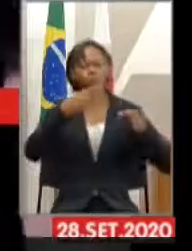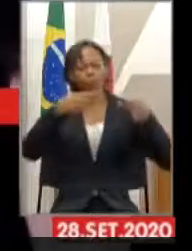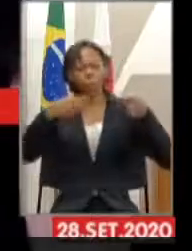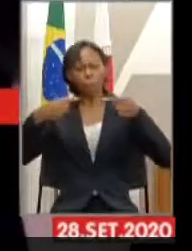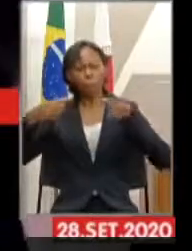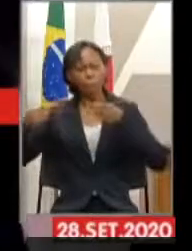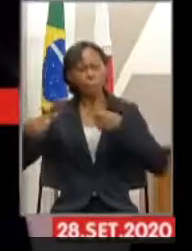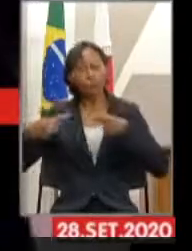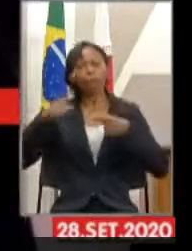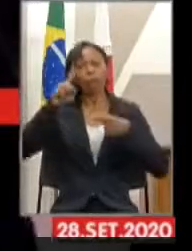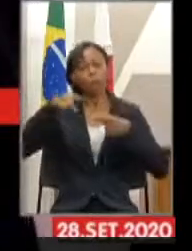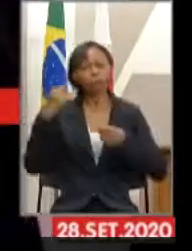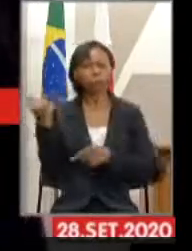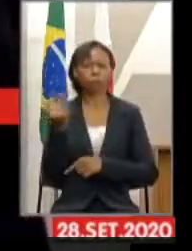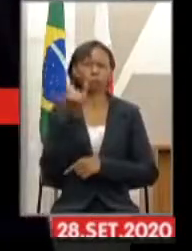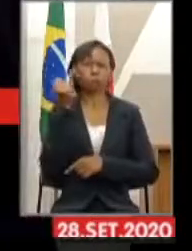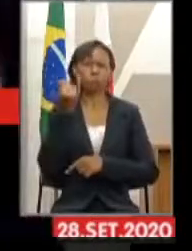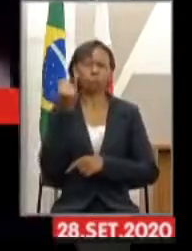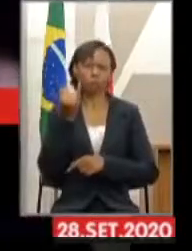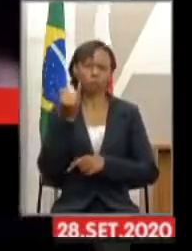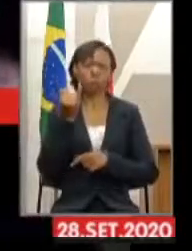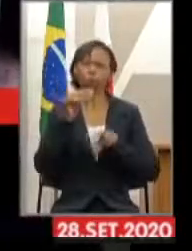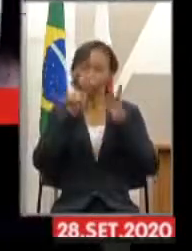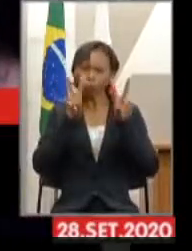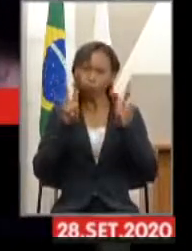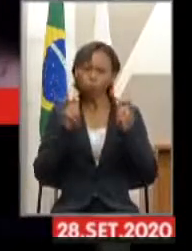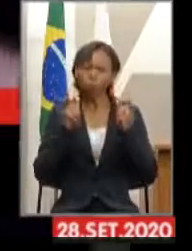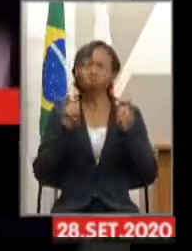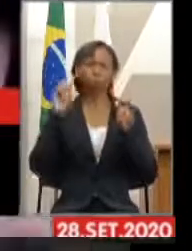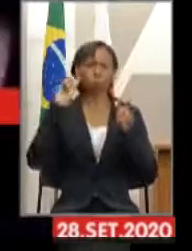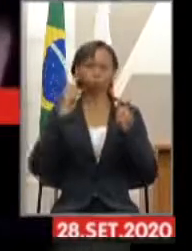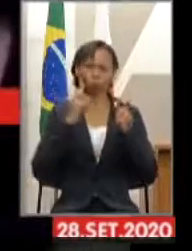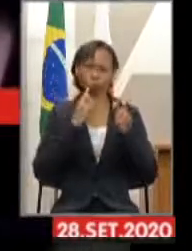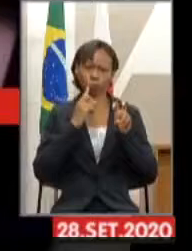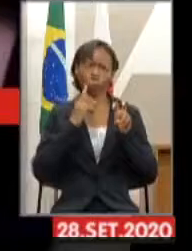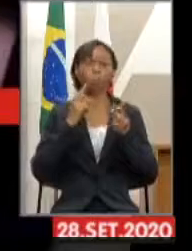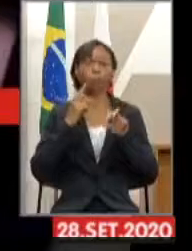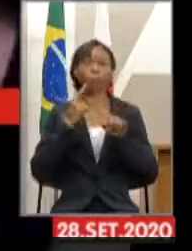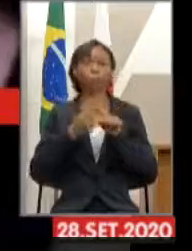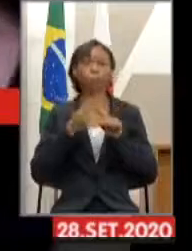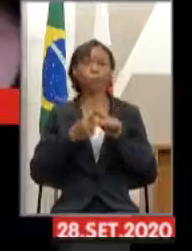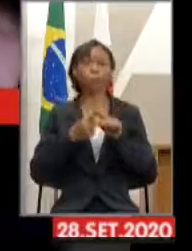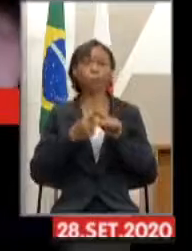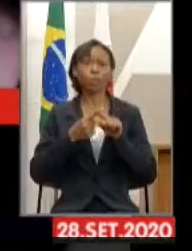necessária que permeia a causa surda. O pessoal está falando que não tem intérprete.